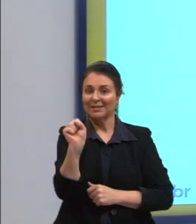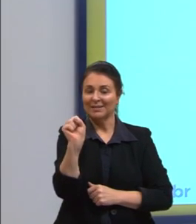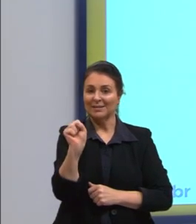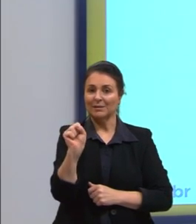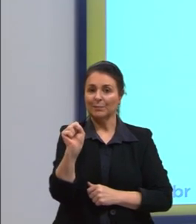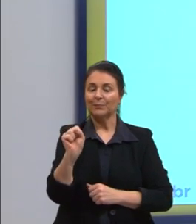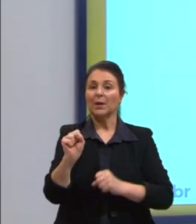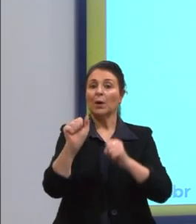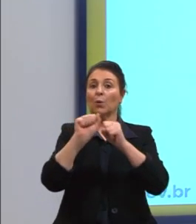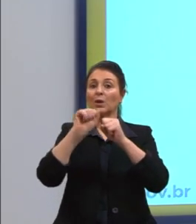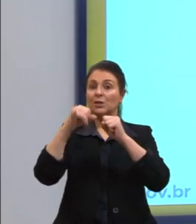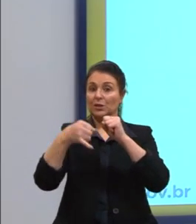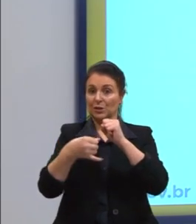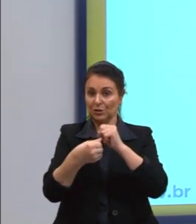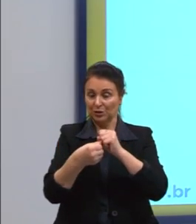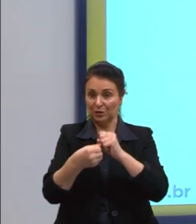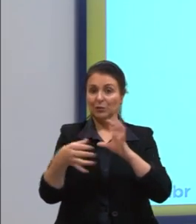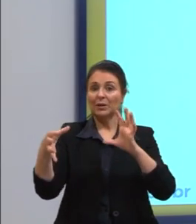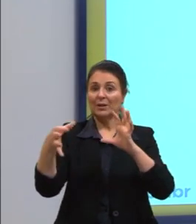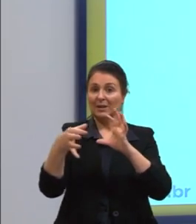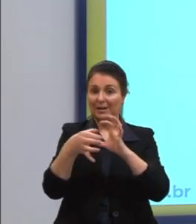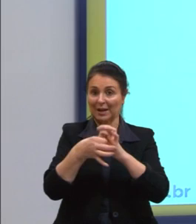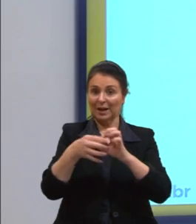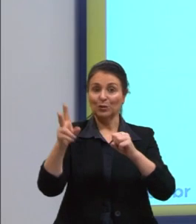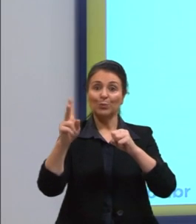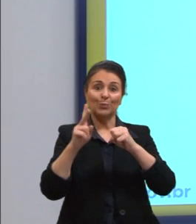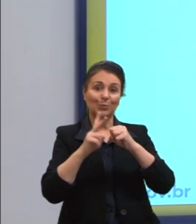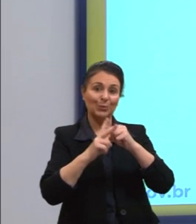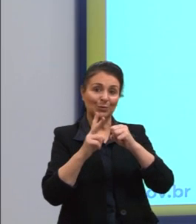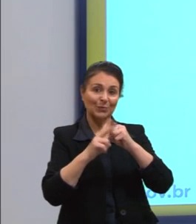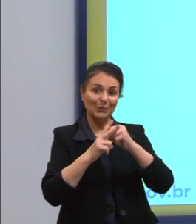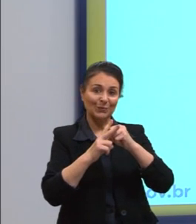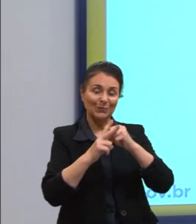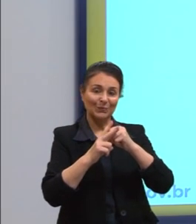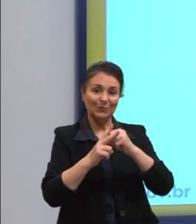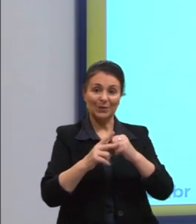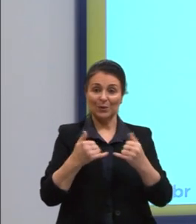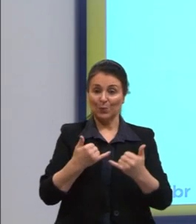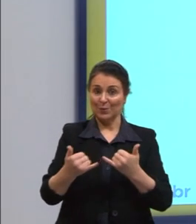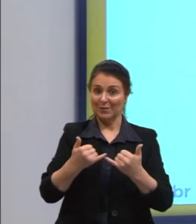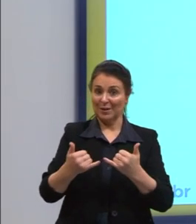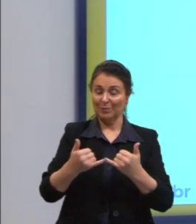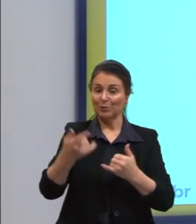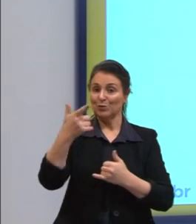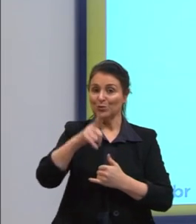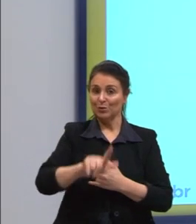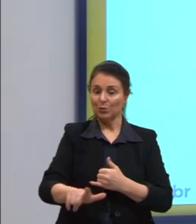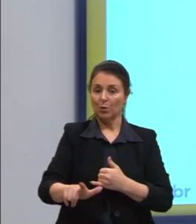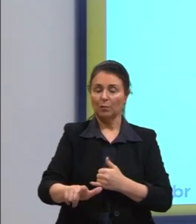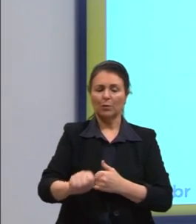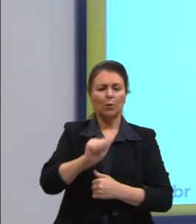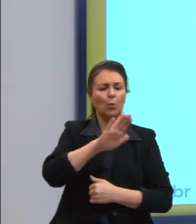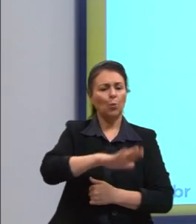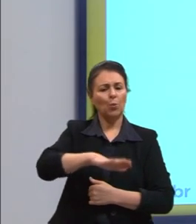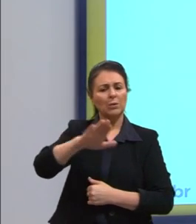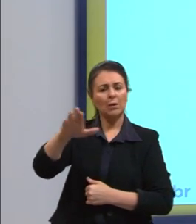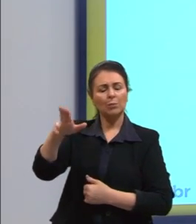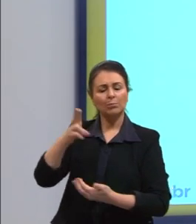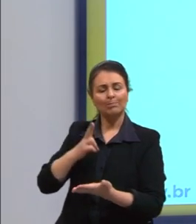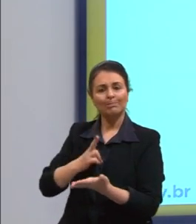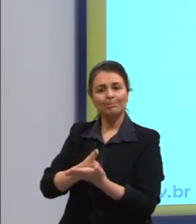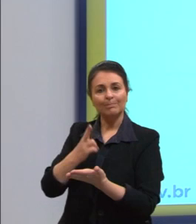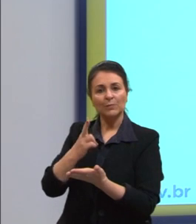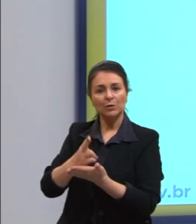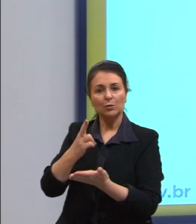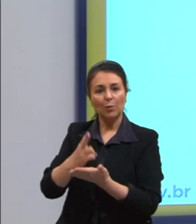por um verbo de ligação. Agora olhem este outro exemplo aqui embaixo. Os alunos permaneciam